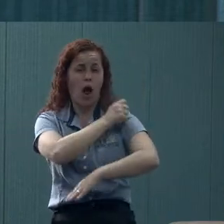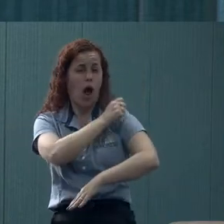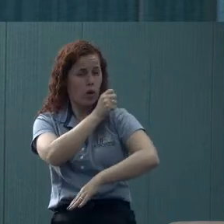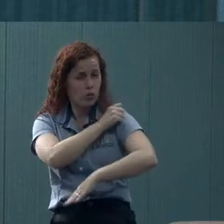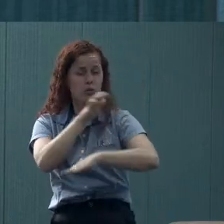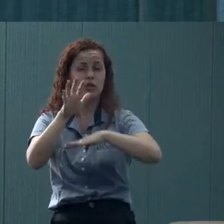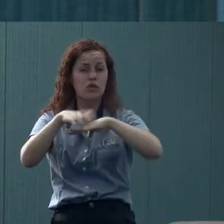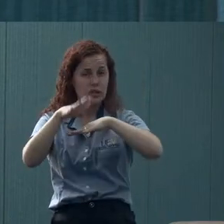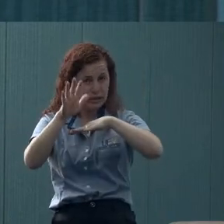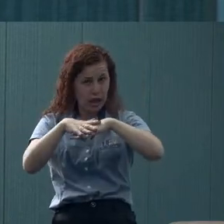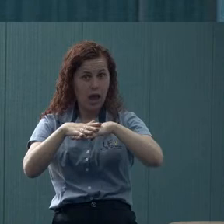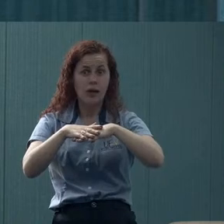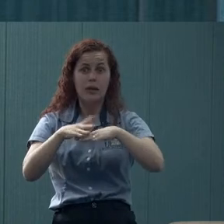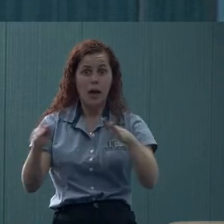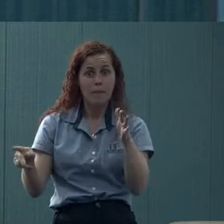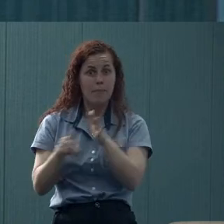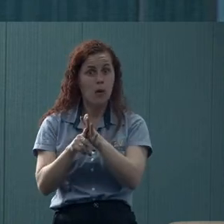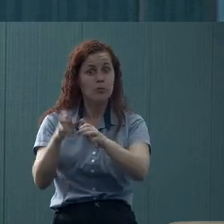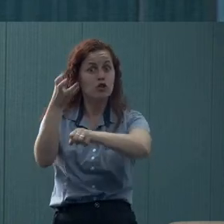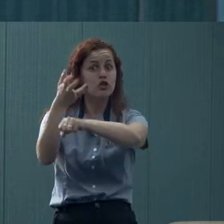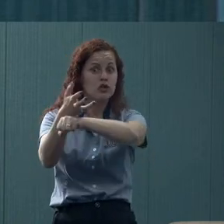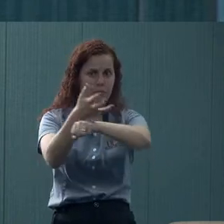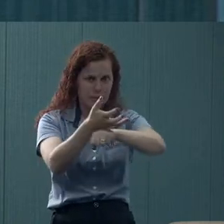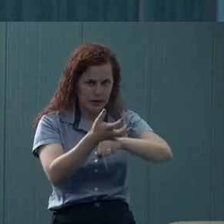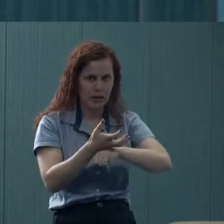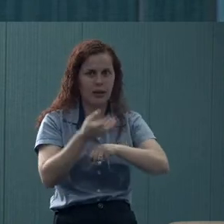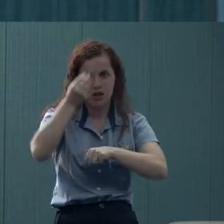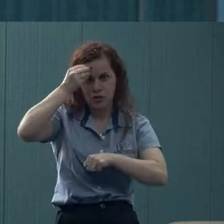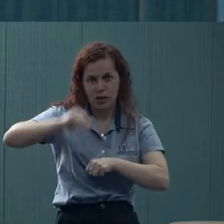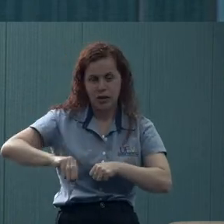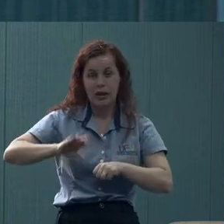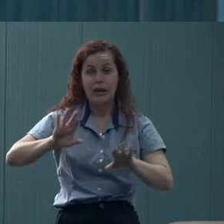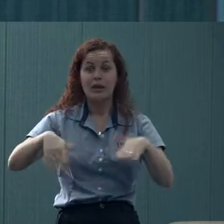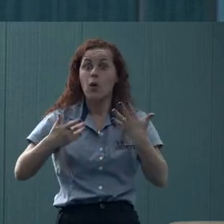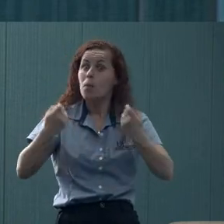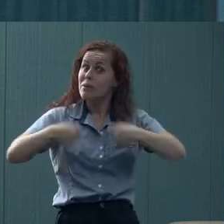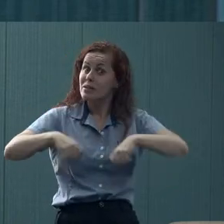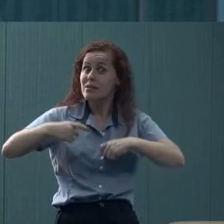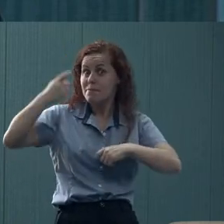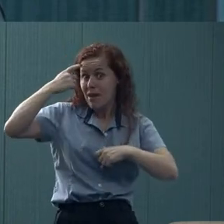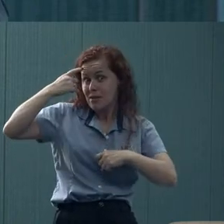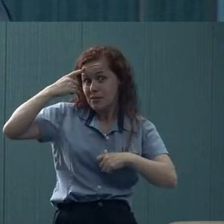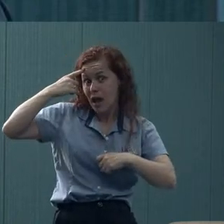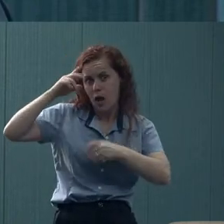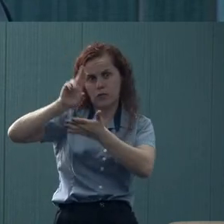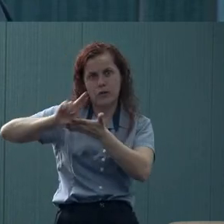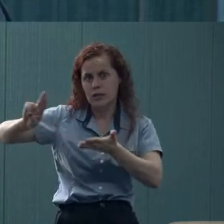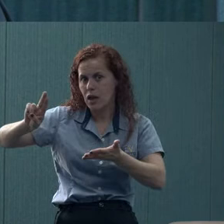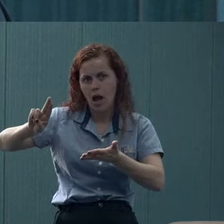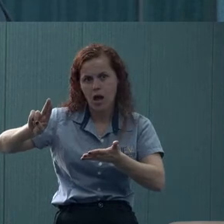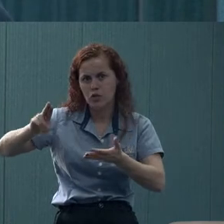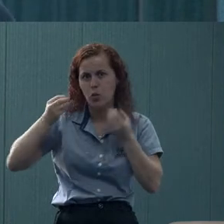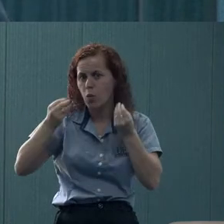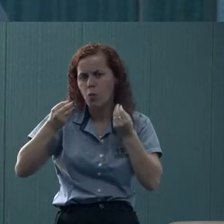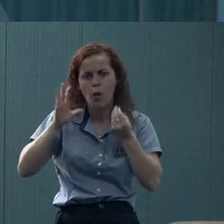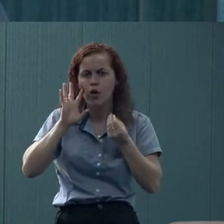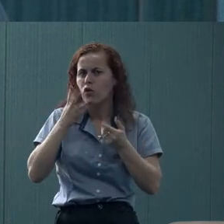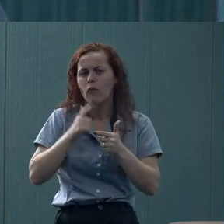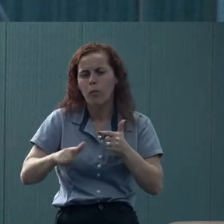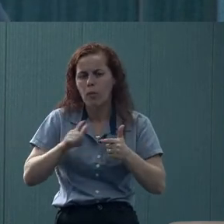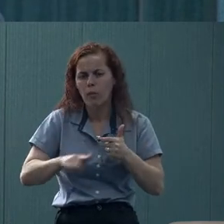mesmo, nas próprias disciplinas. Então, é uma questão que a gente tem que pensar enquanto universidades, em como lidar com essa questão.